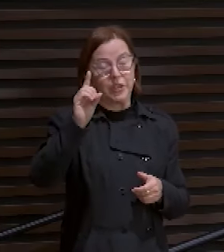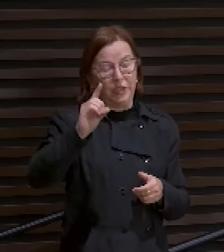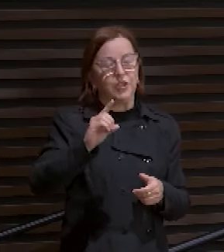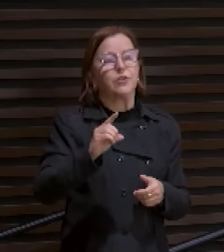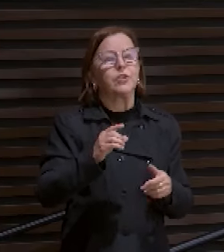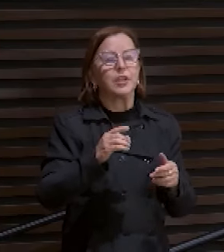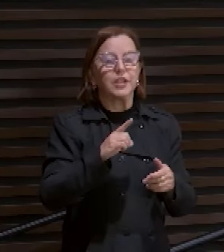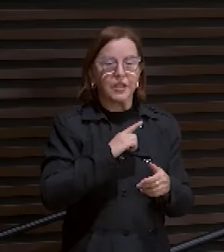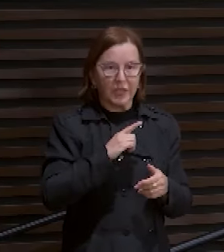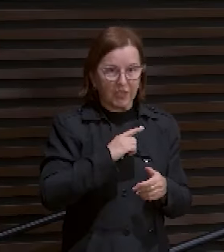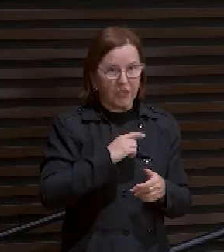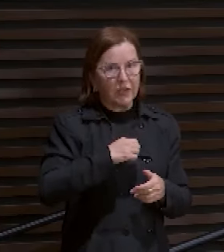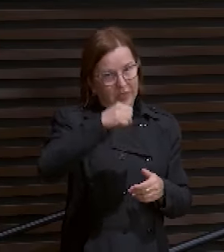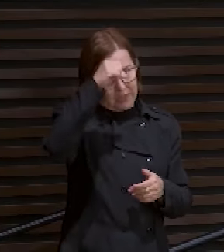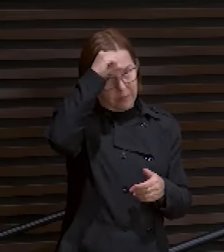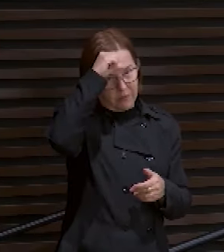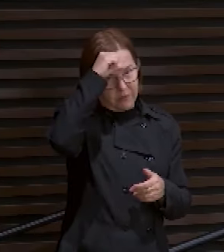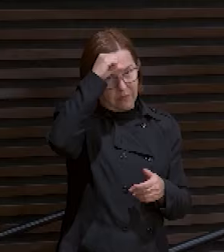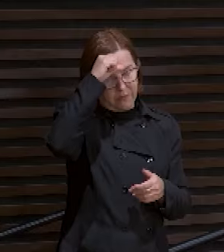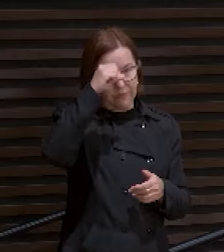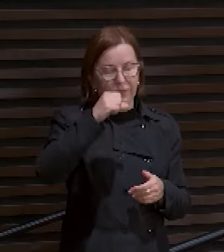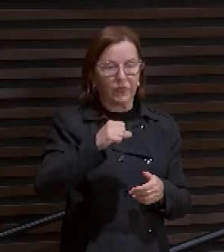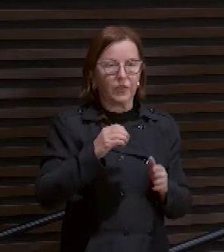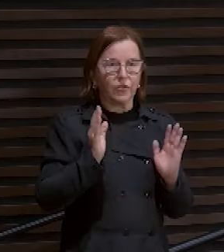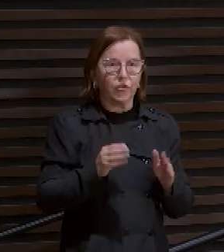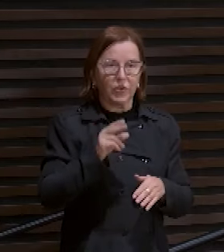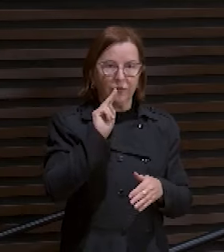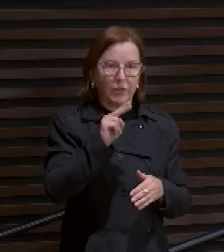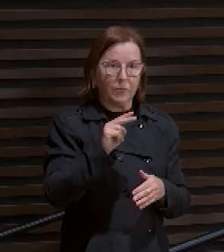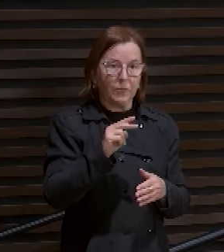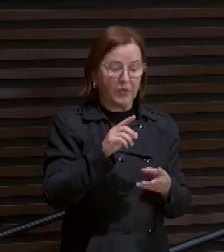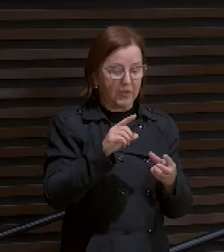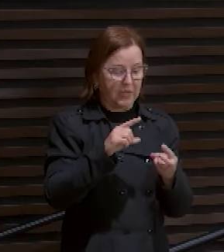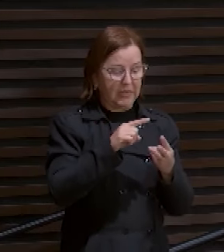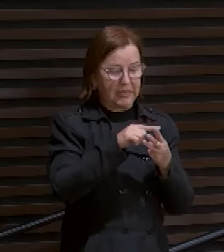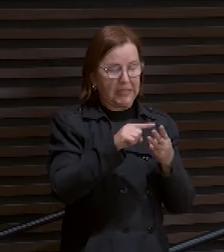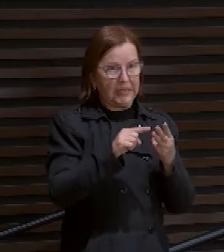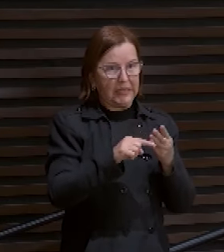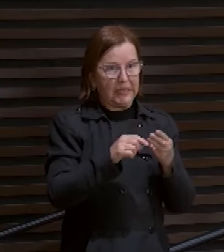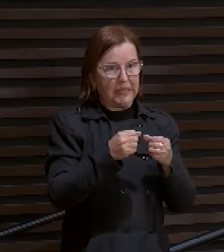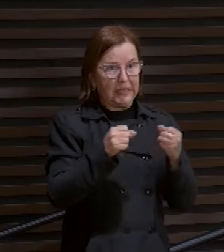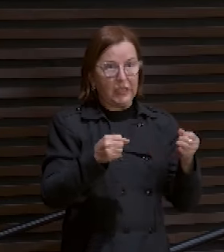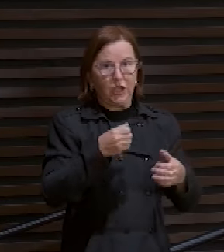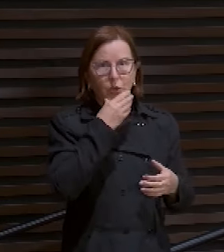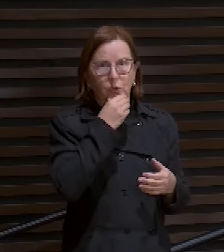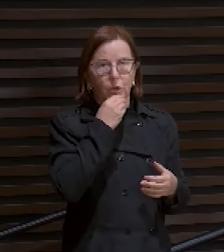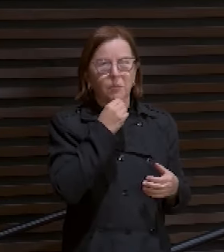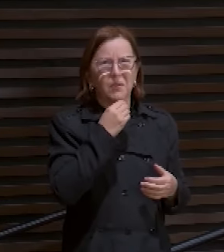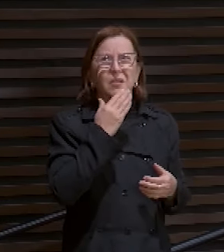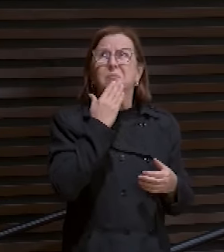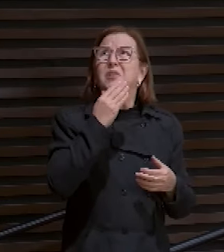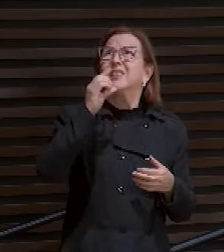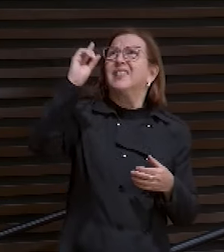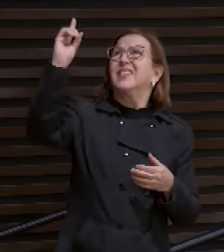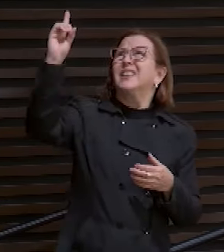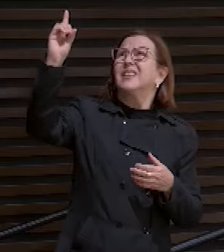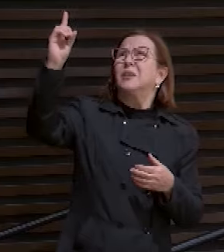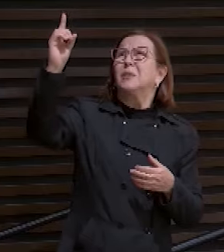vimos recentemente três grandes homens que pediram a Deus para matá-los. Lembra deles?